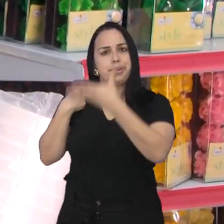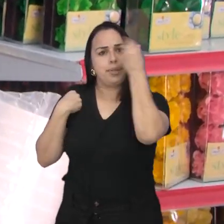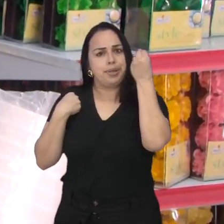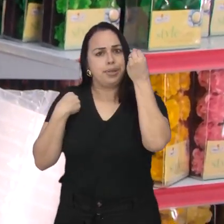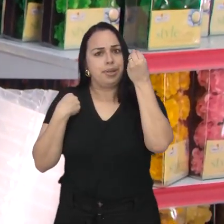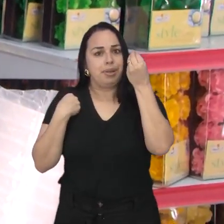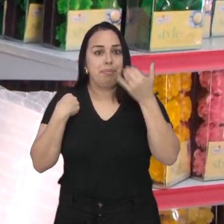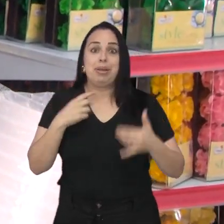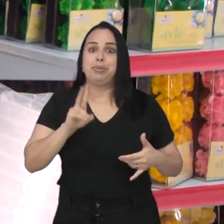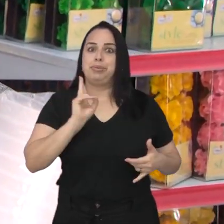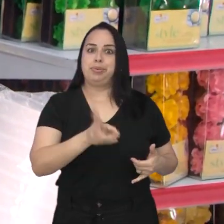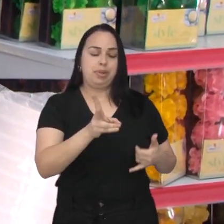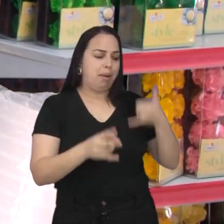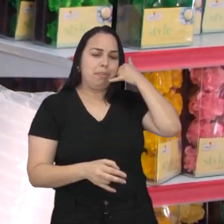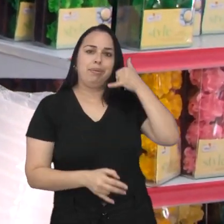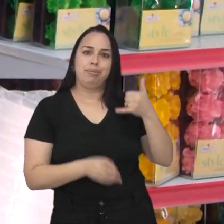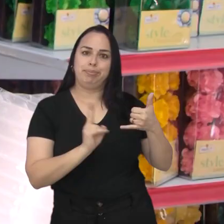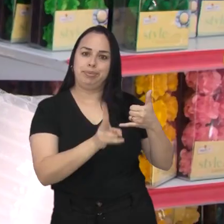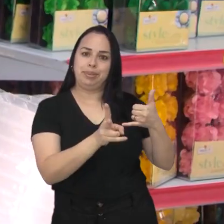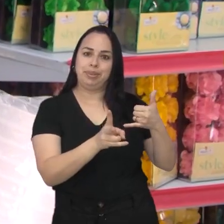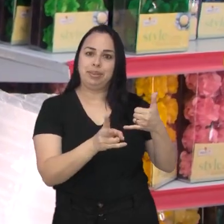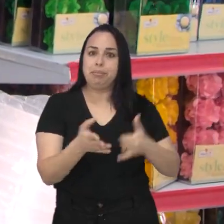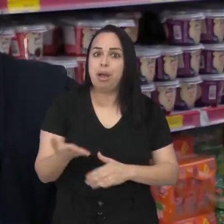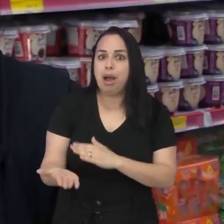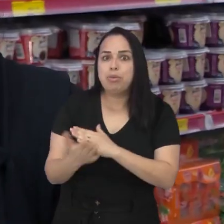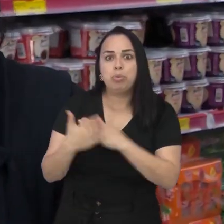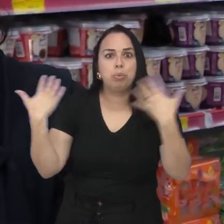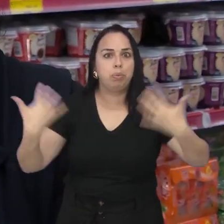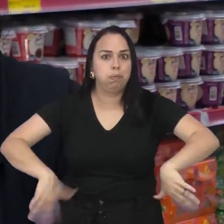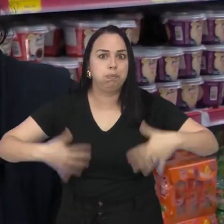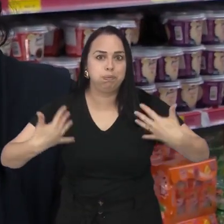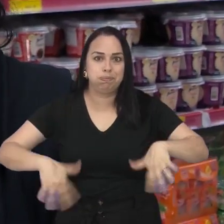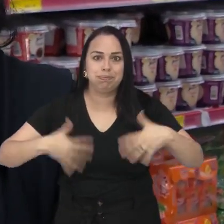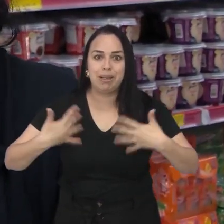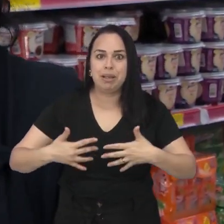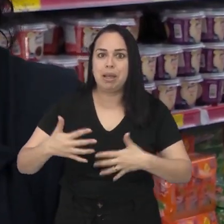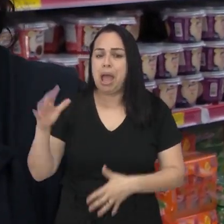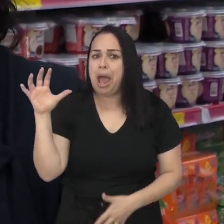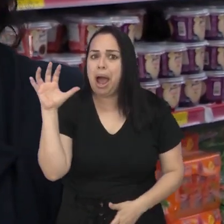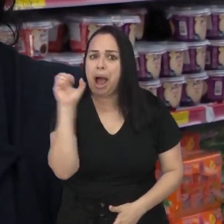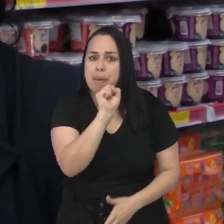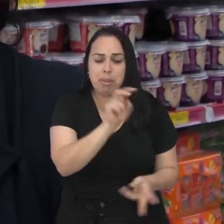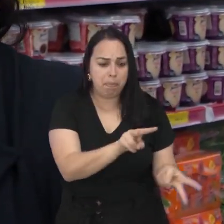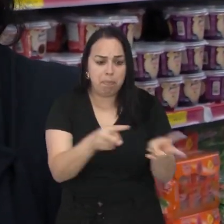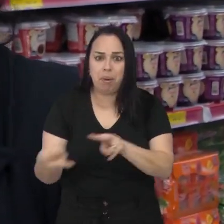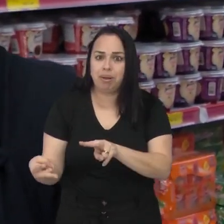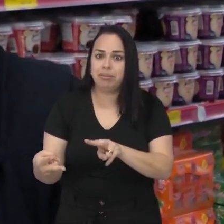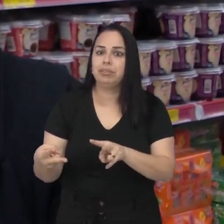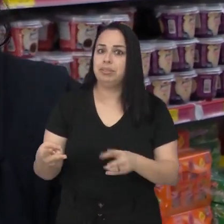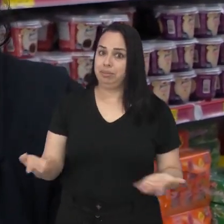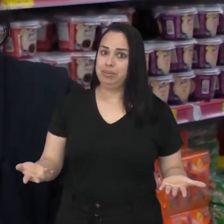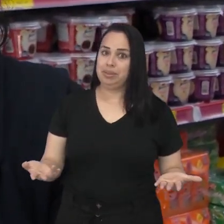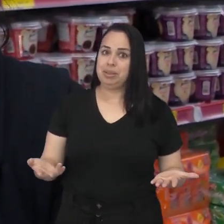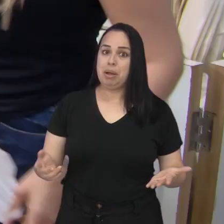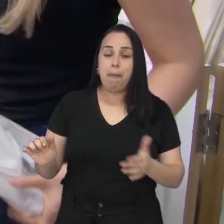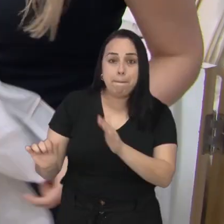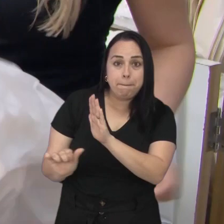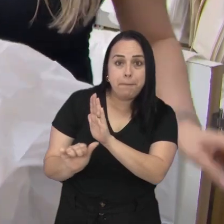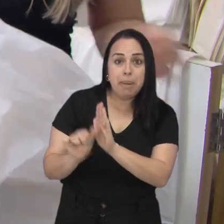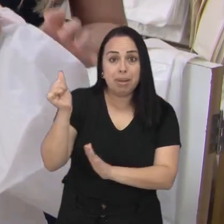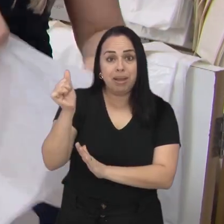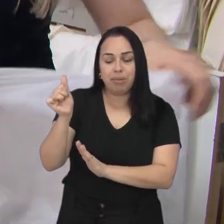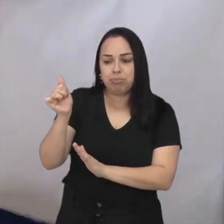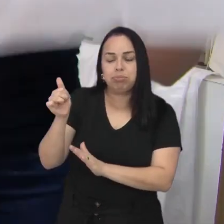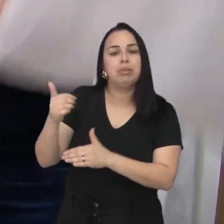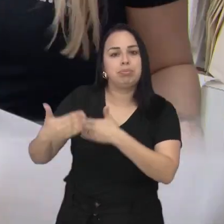vezes eu esqueço a bolsa, esqueço a carteira, o celular é difícil esquecer, né? Facilita muito, mas muito mesmo a vida da gente, é muito rápido. O